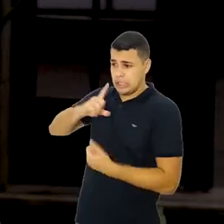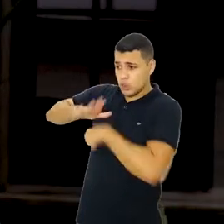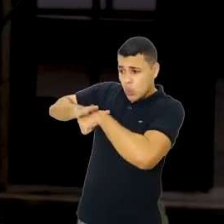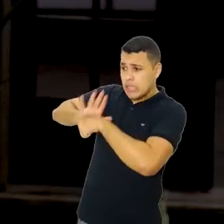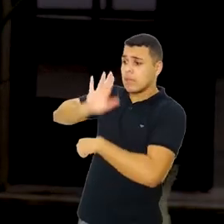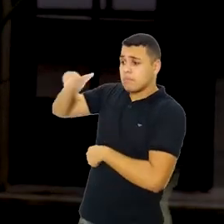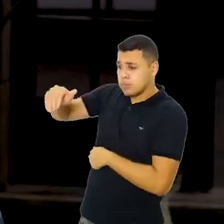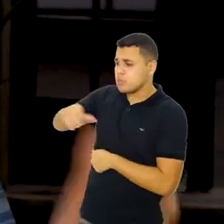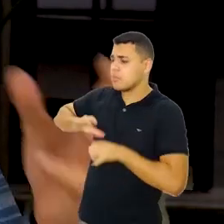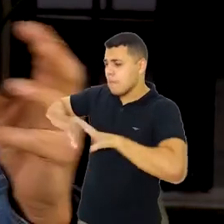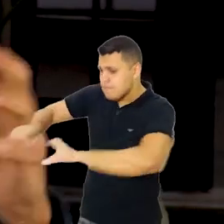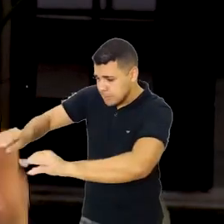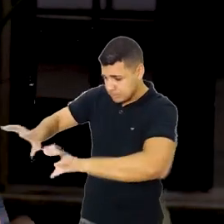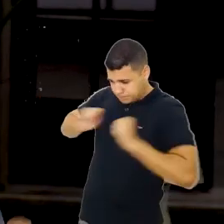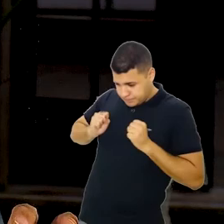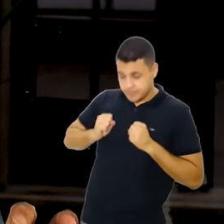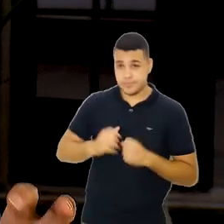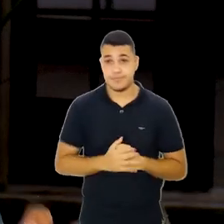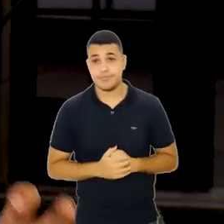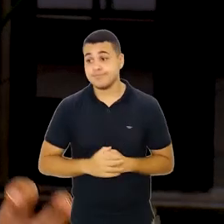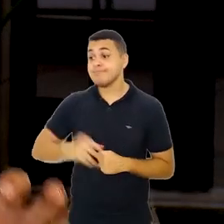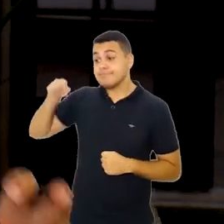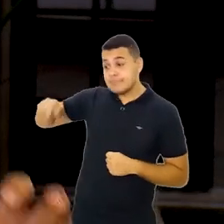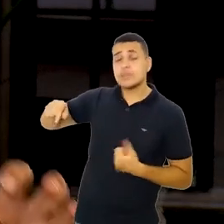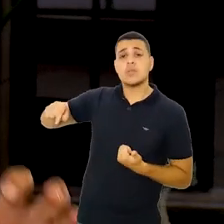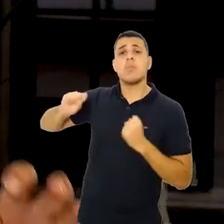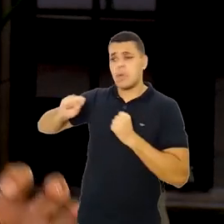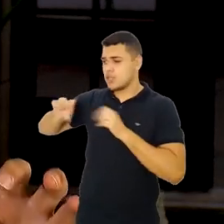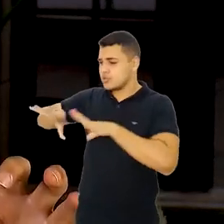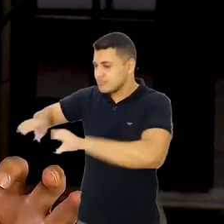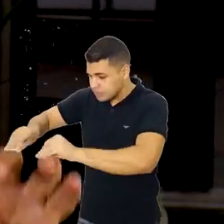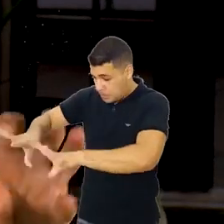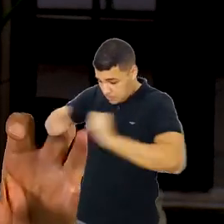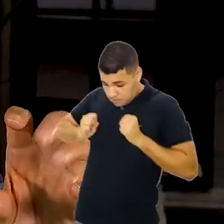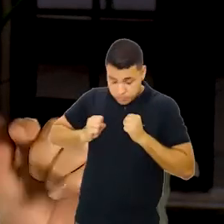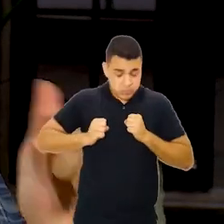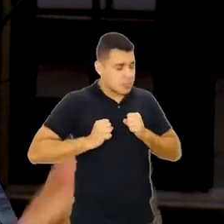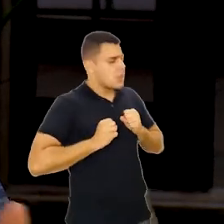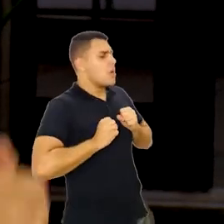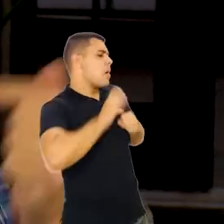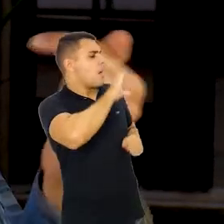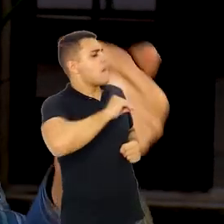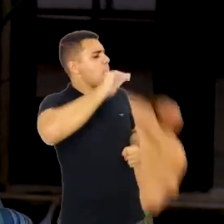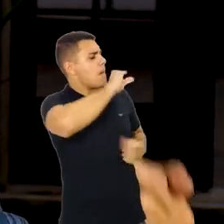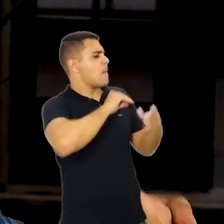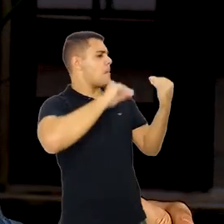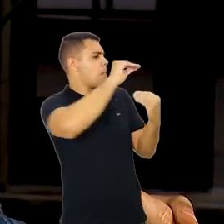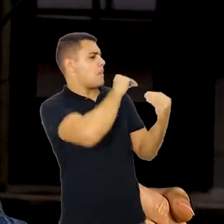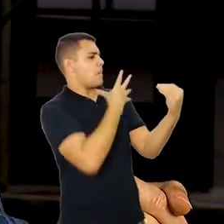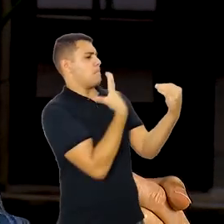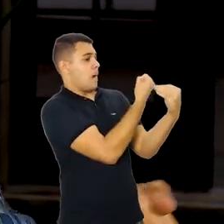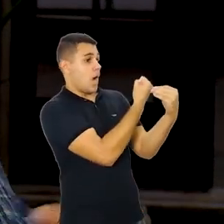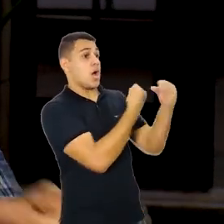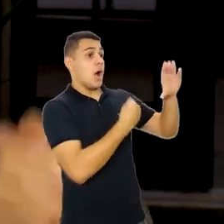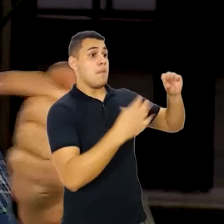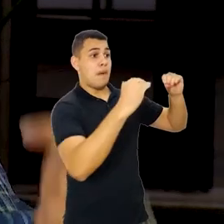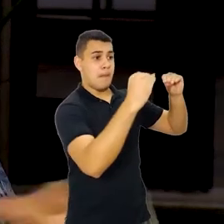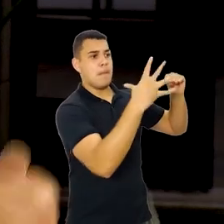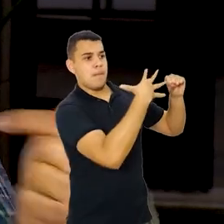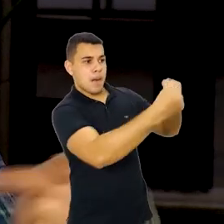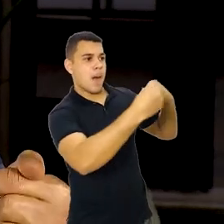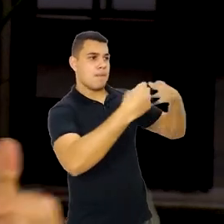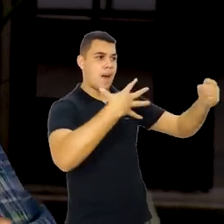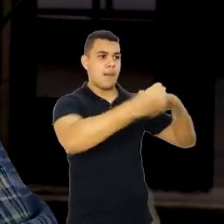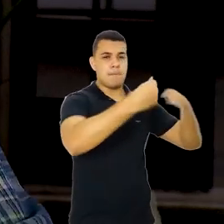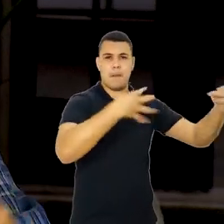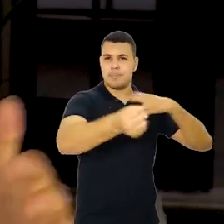de vetores. O novo indivíduo infectado, ele vai infectar outros indivíduos e isso